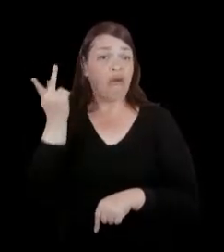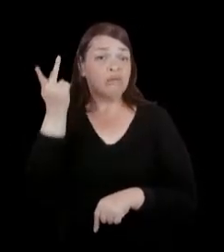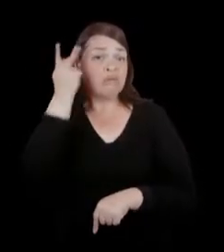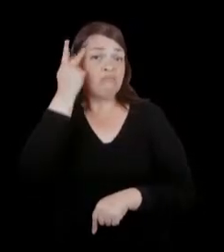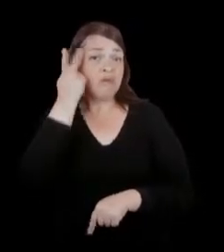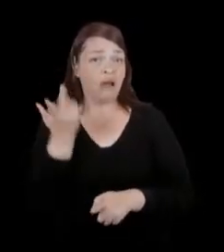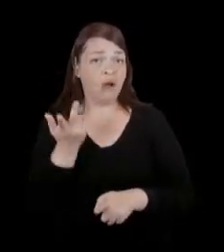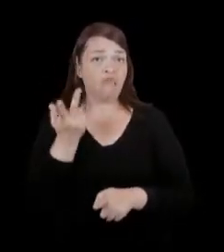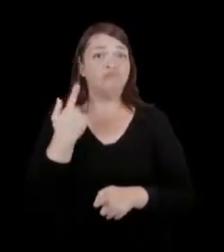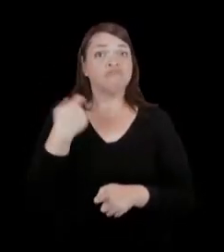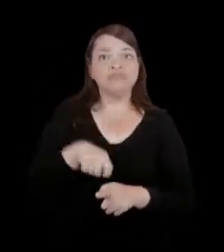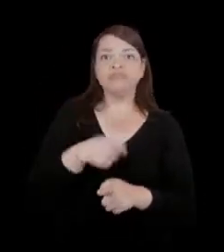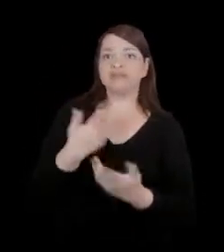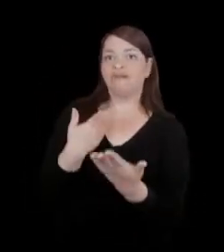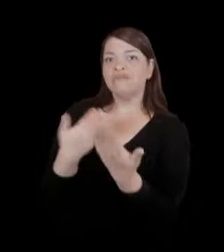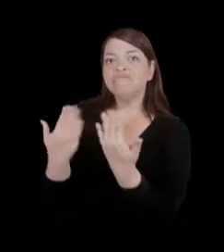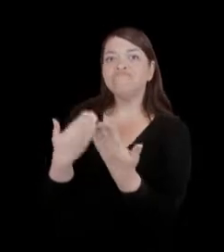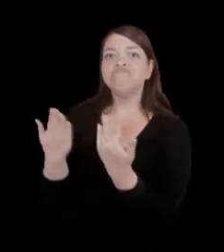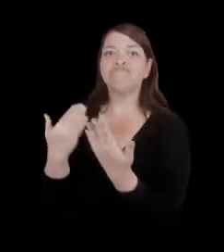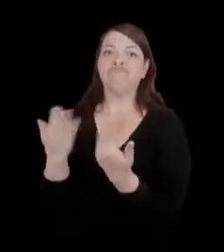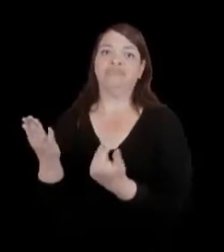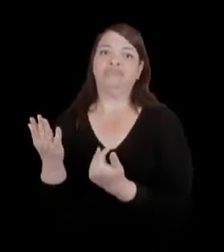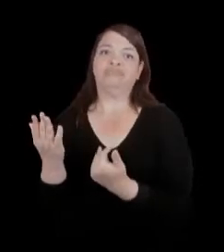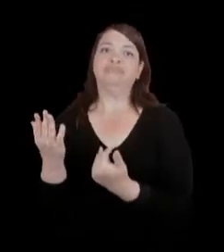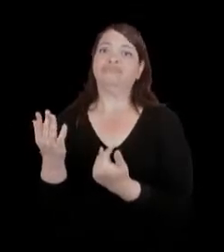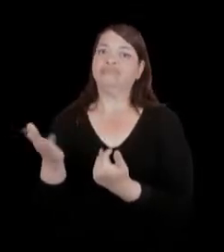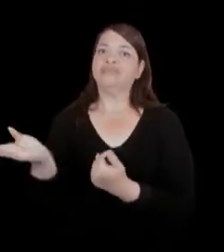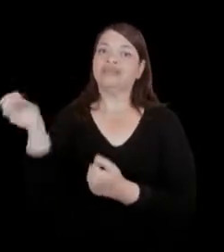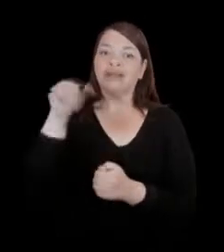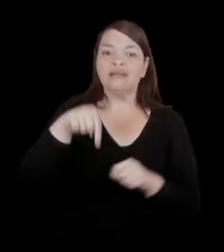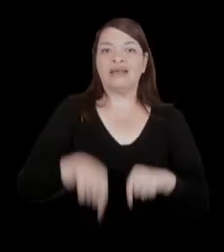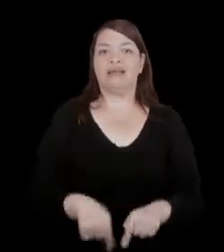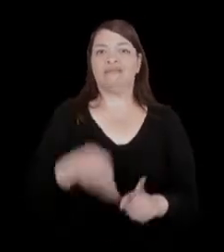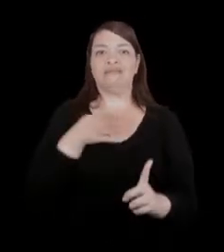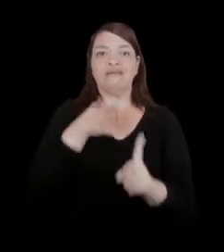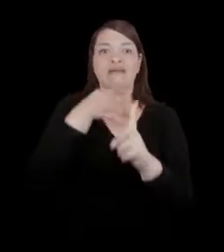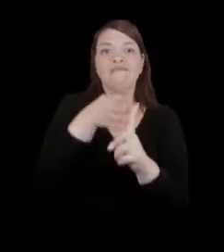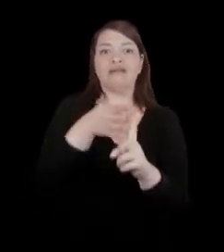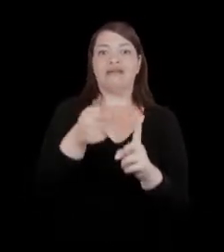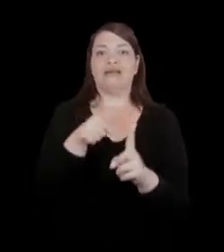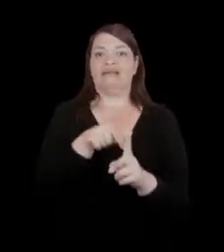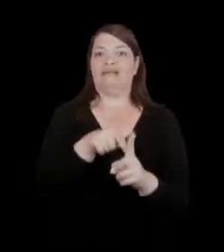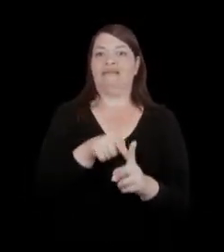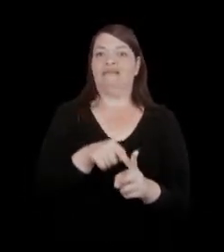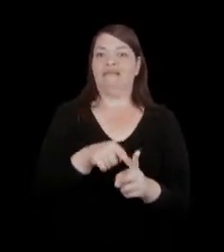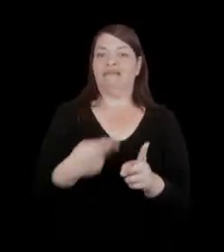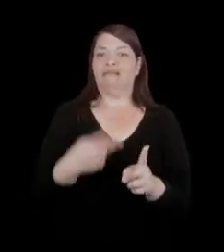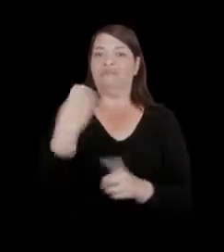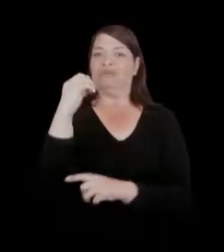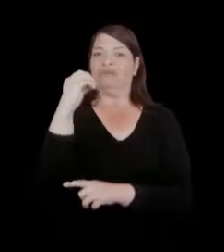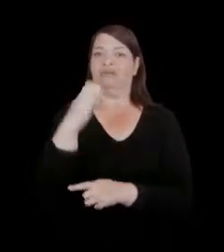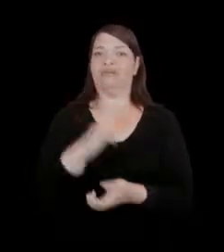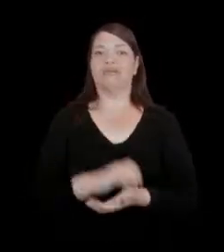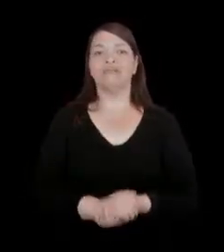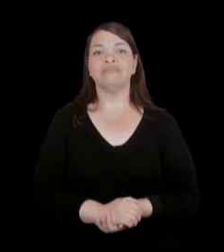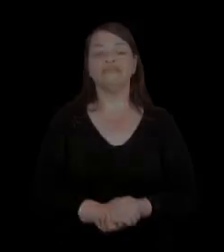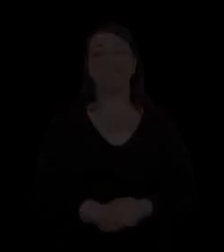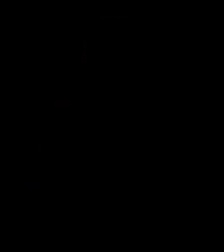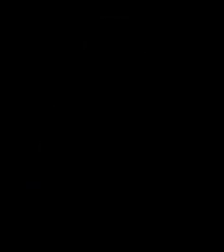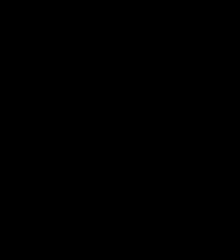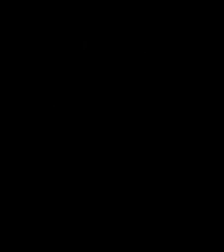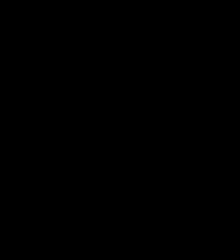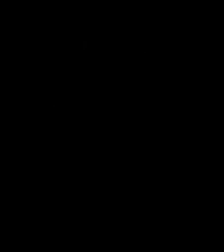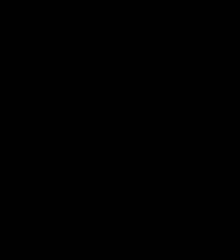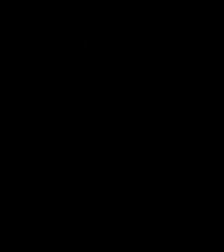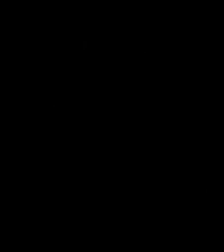essa referência de informação aqui. Imagens e pequeno vídeo mostram os operários deslocando os grandes painéis de vidro por meio de guindaste e cabos de